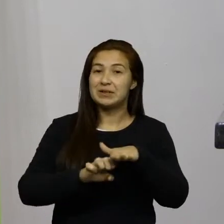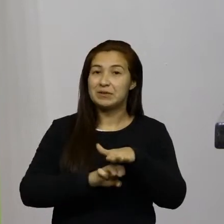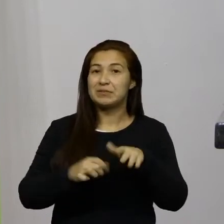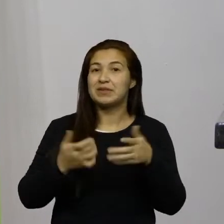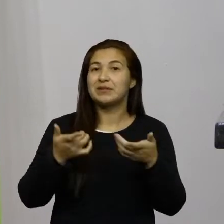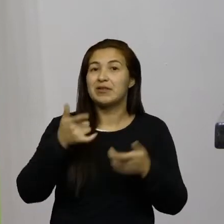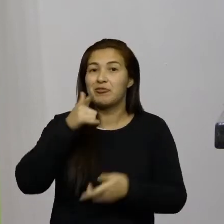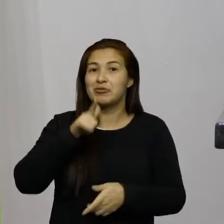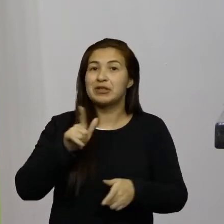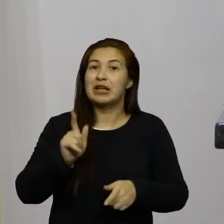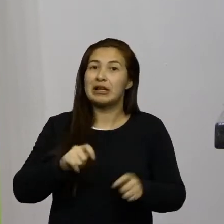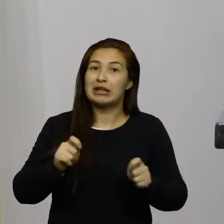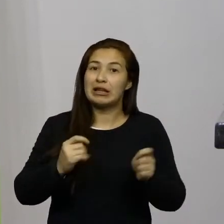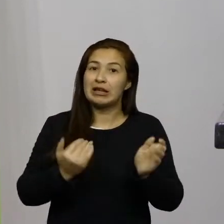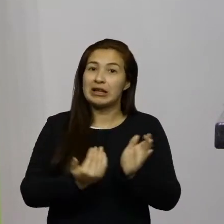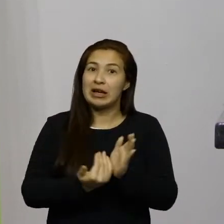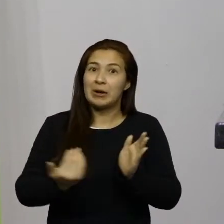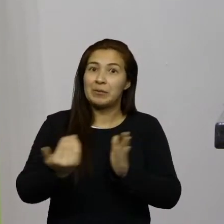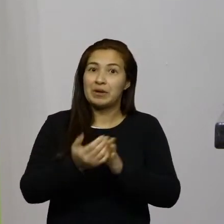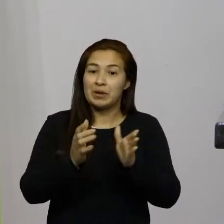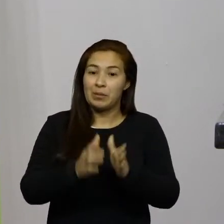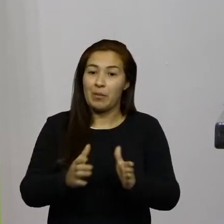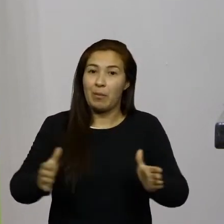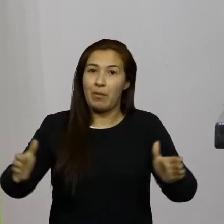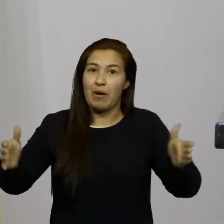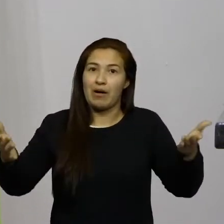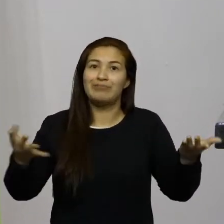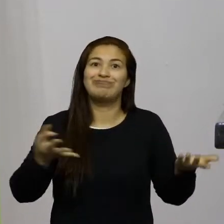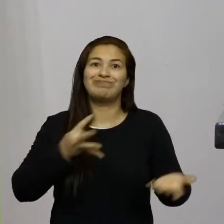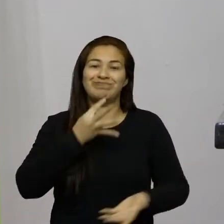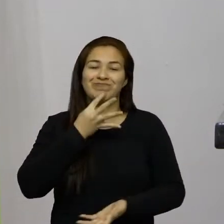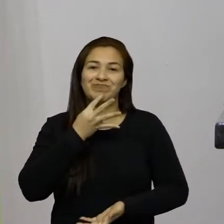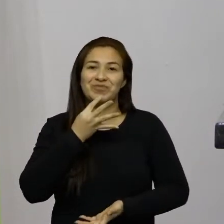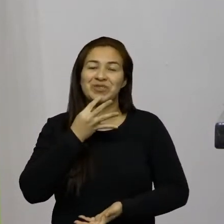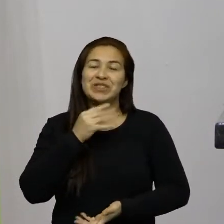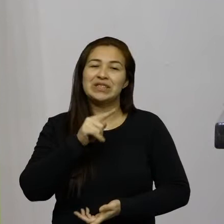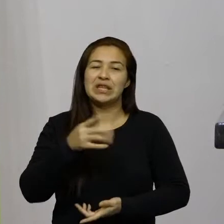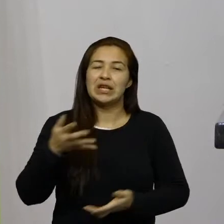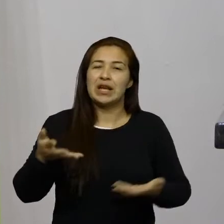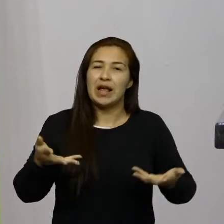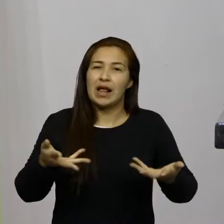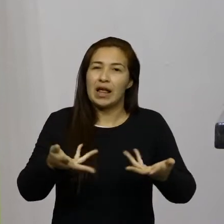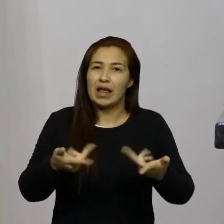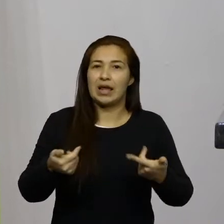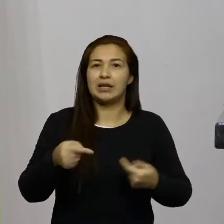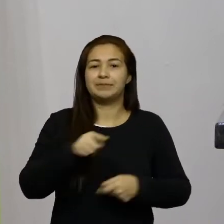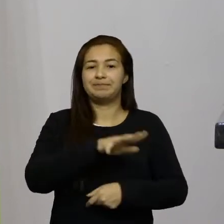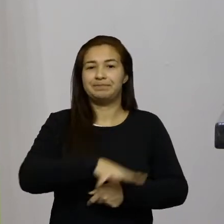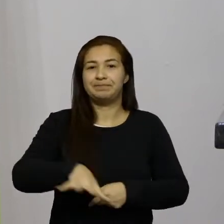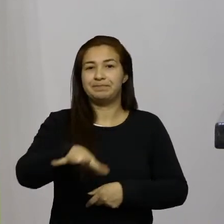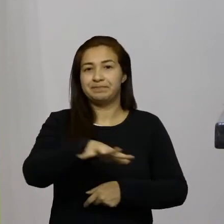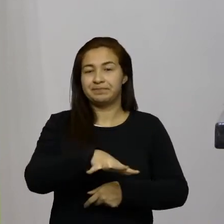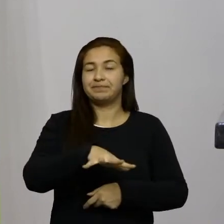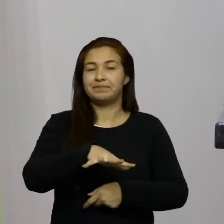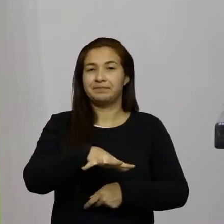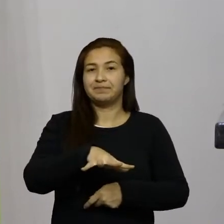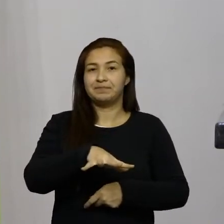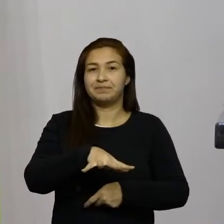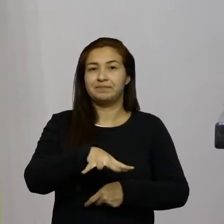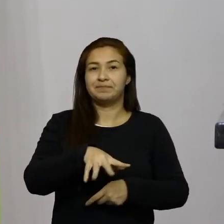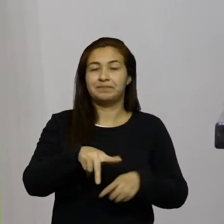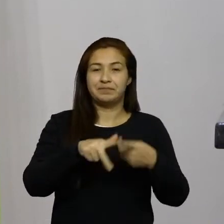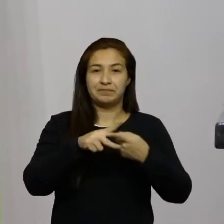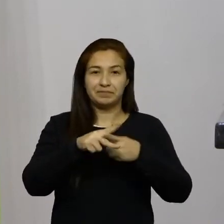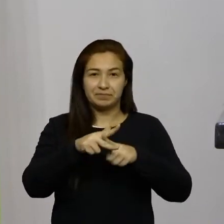e expandiu sendo conhecida pela alta qualidade no mercado de reposição de peças e